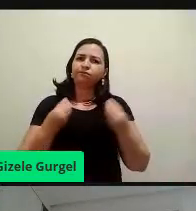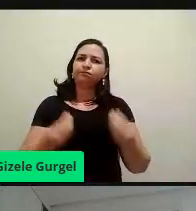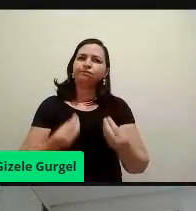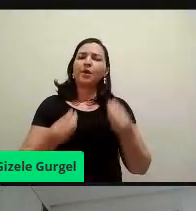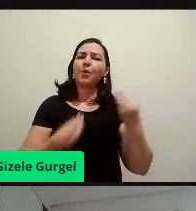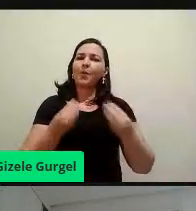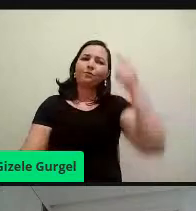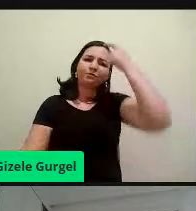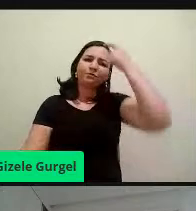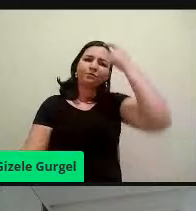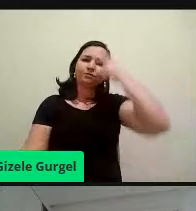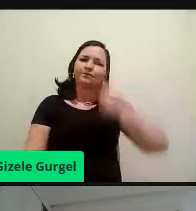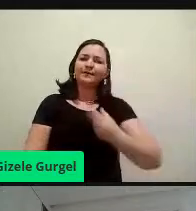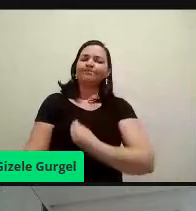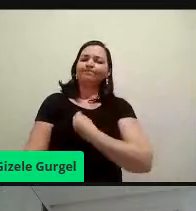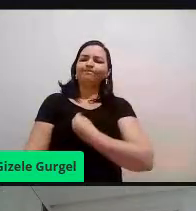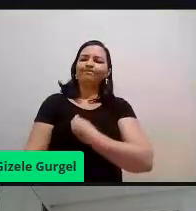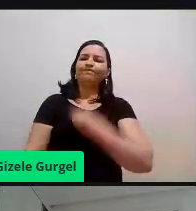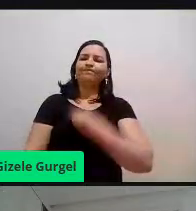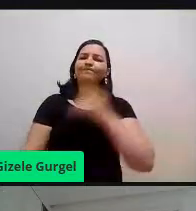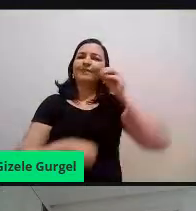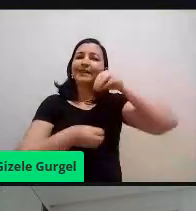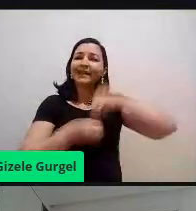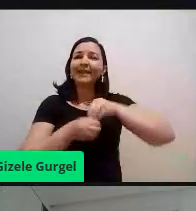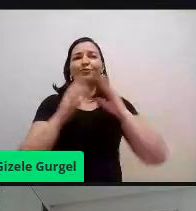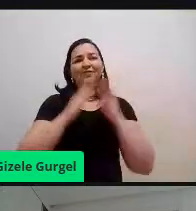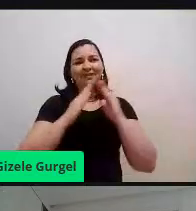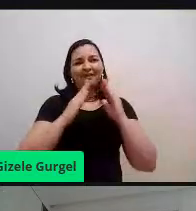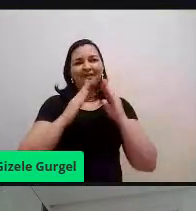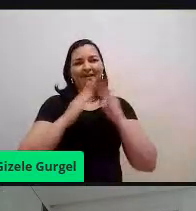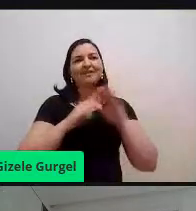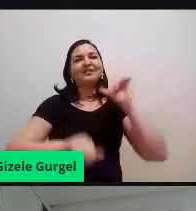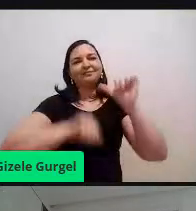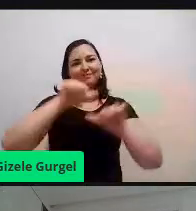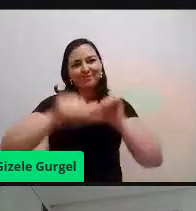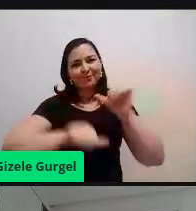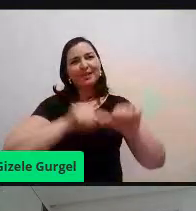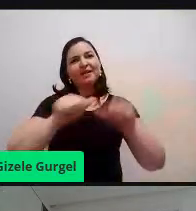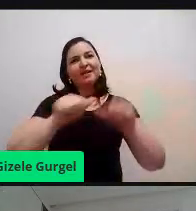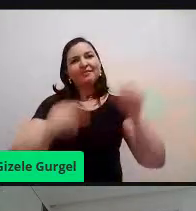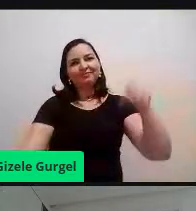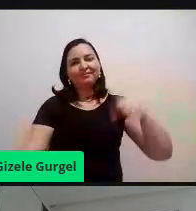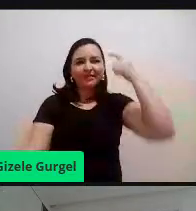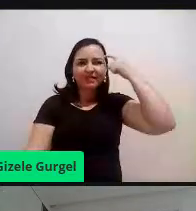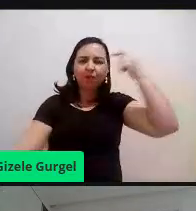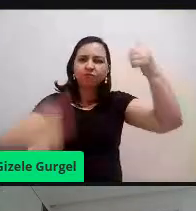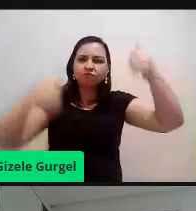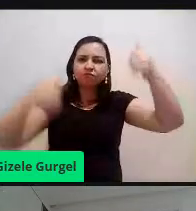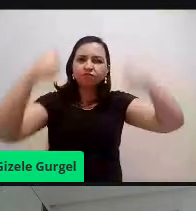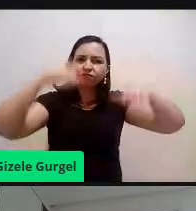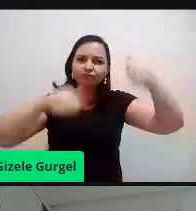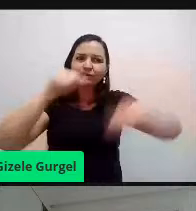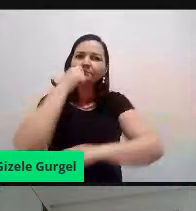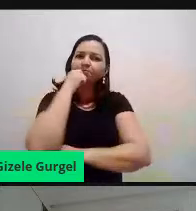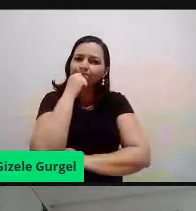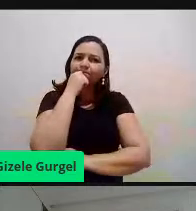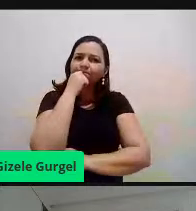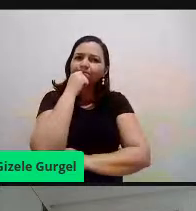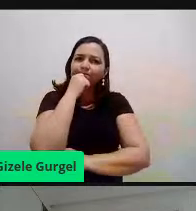hábitos, não é, e verificar, né, e fazer uma análise, né, uma, uma